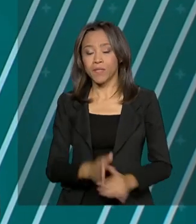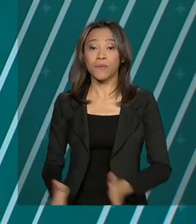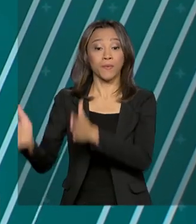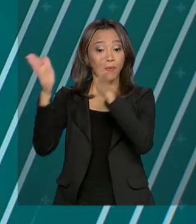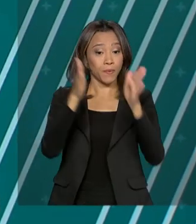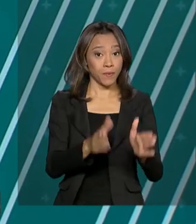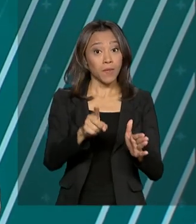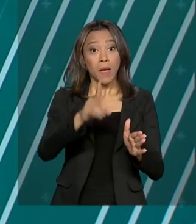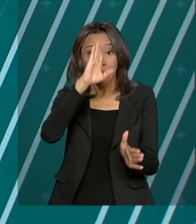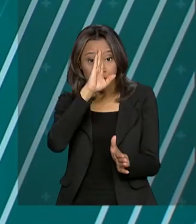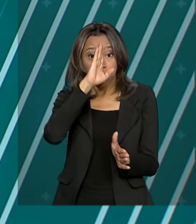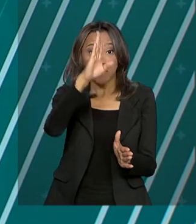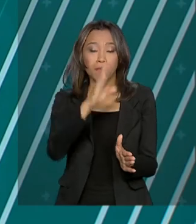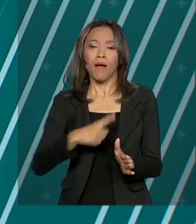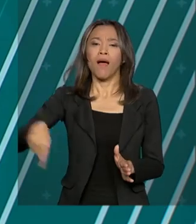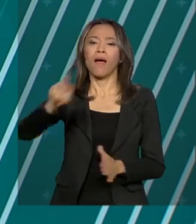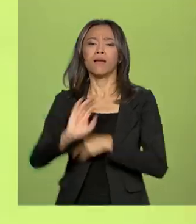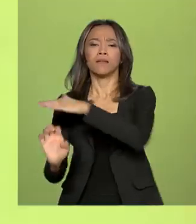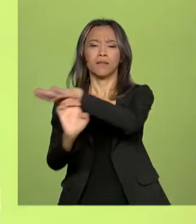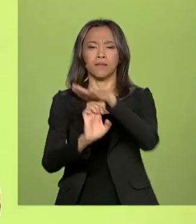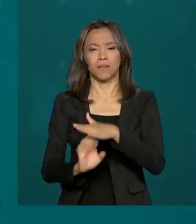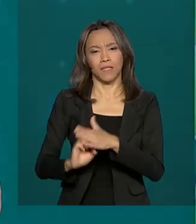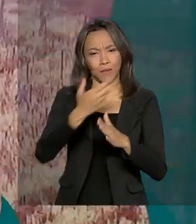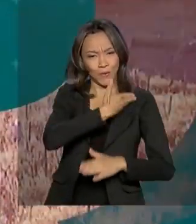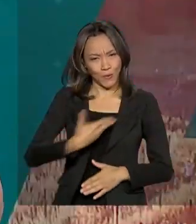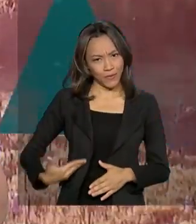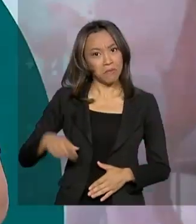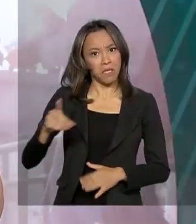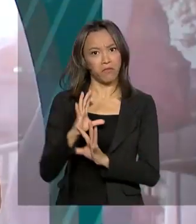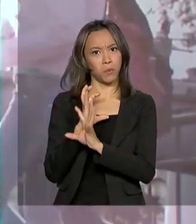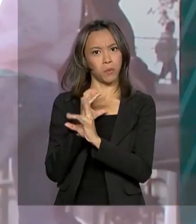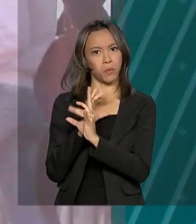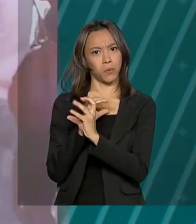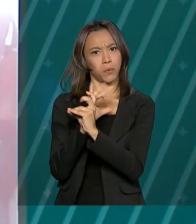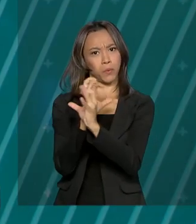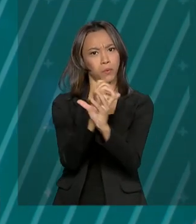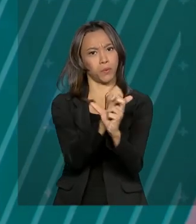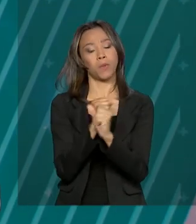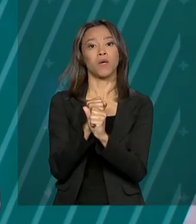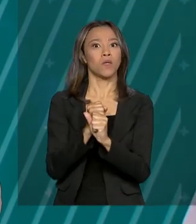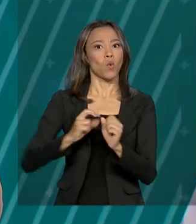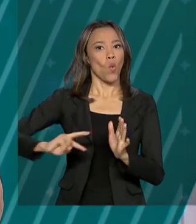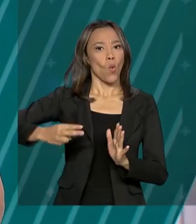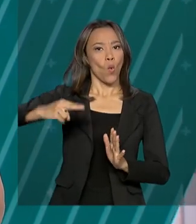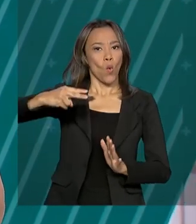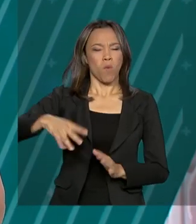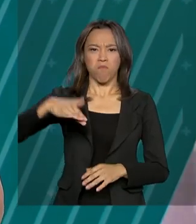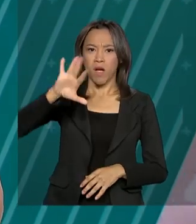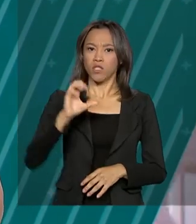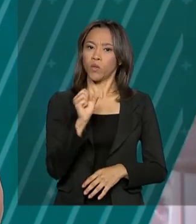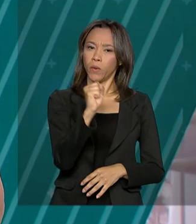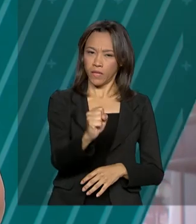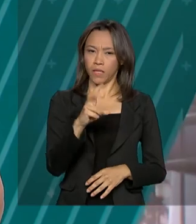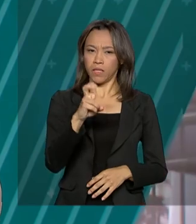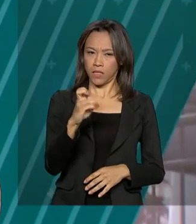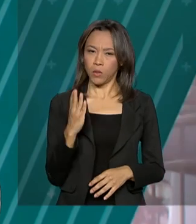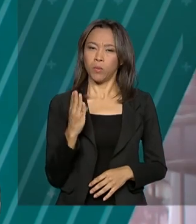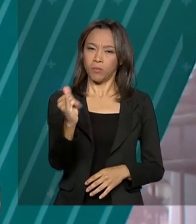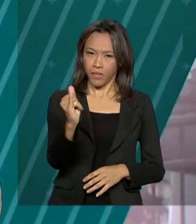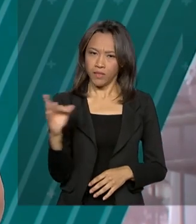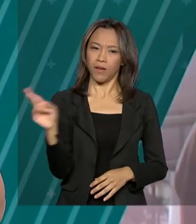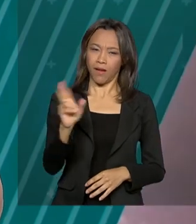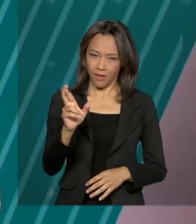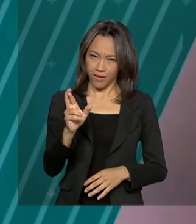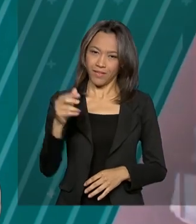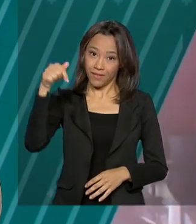as principais estatais brasileiras registraram em conjunto lucro líquido de mais de R 85 bilhões